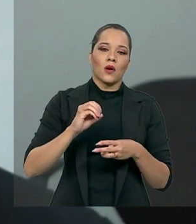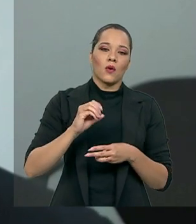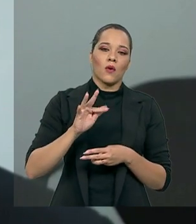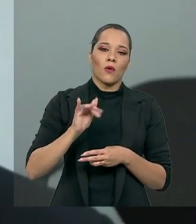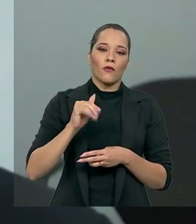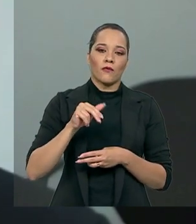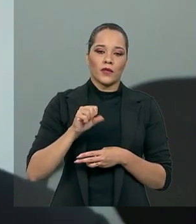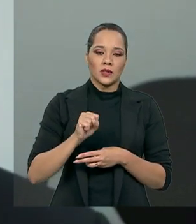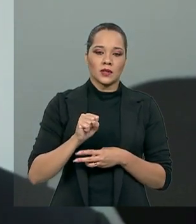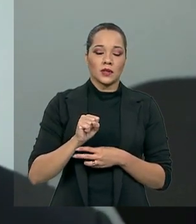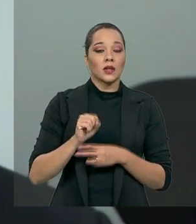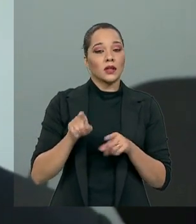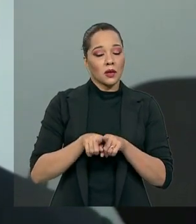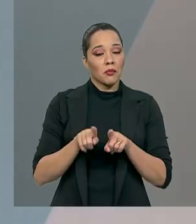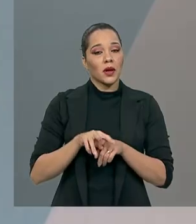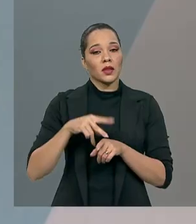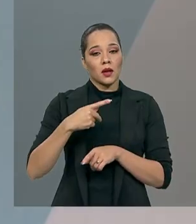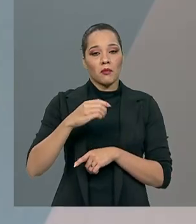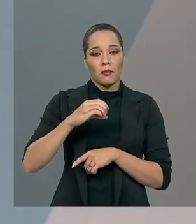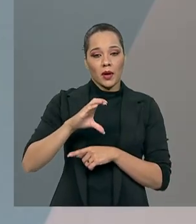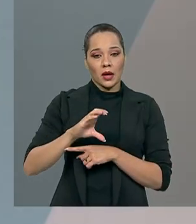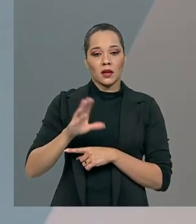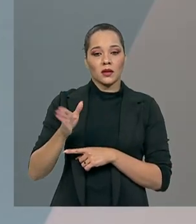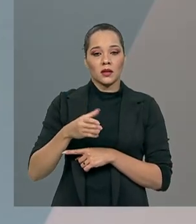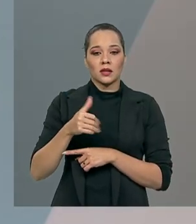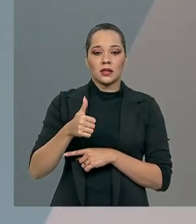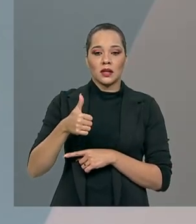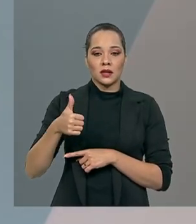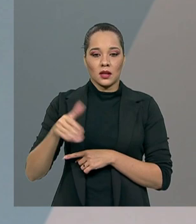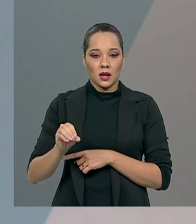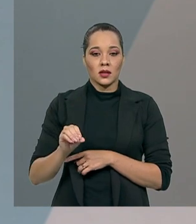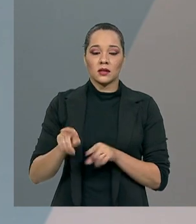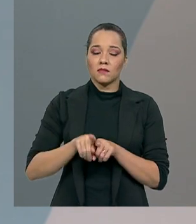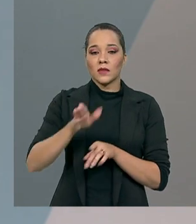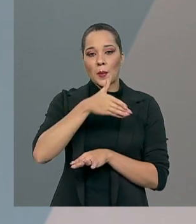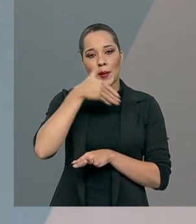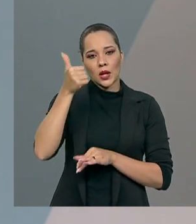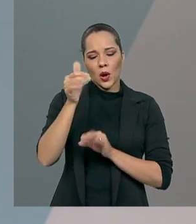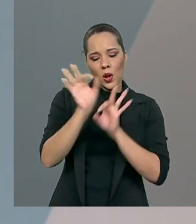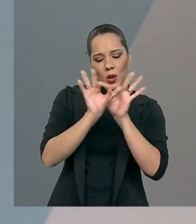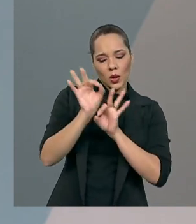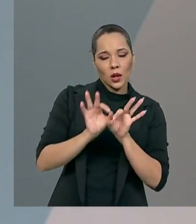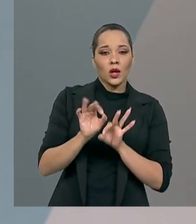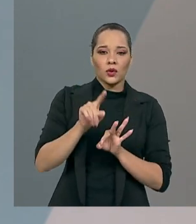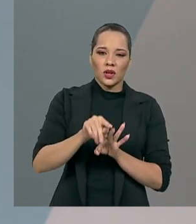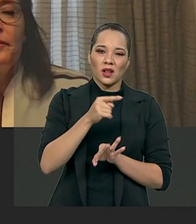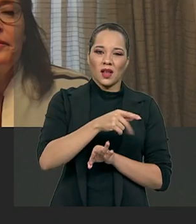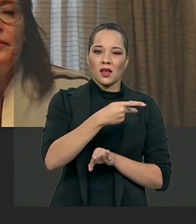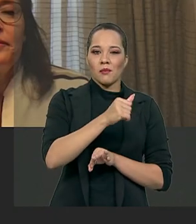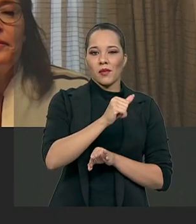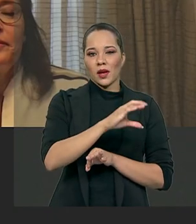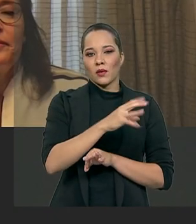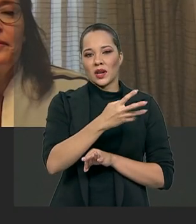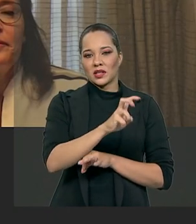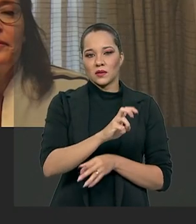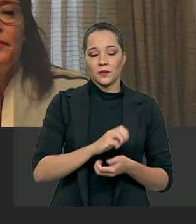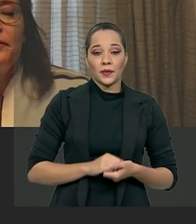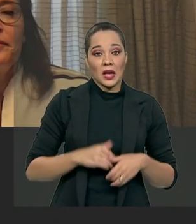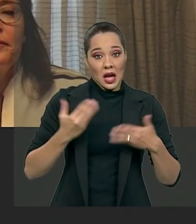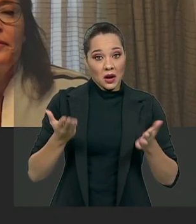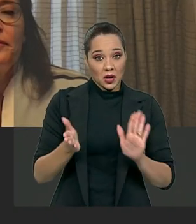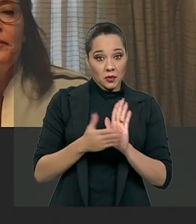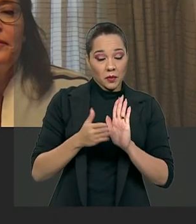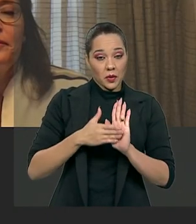Então, também na 110 a gente entende que isso está melhor equacionado do que na PEC 45. Com relação à